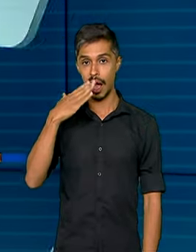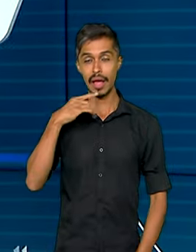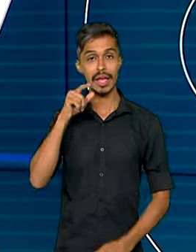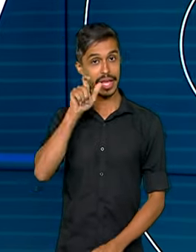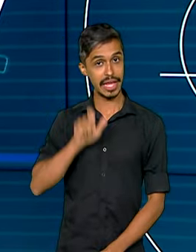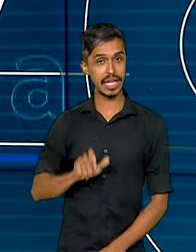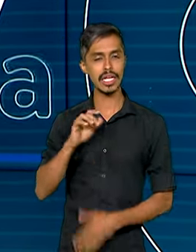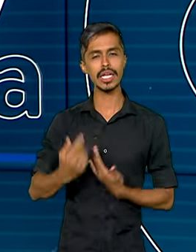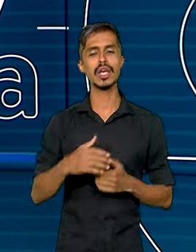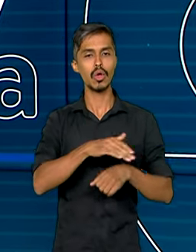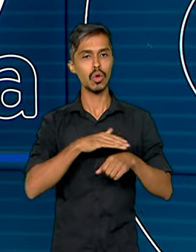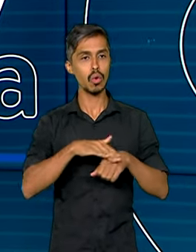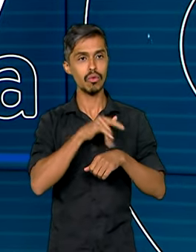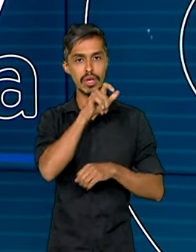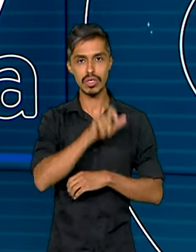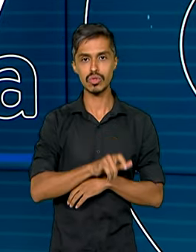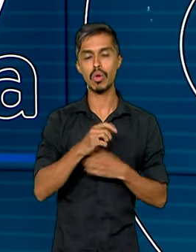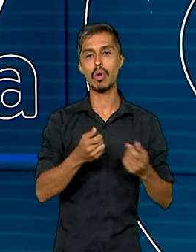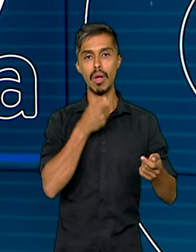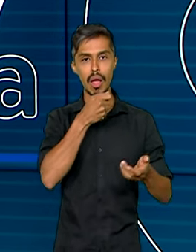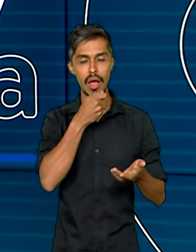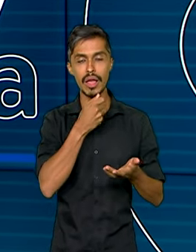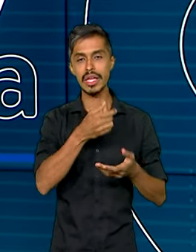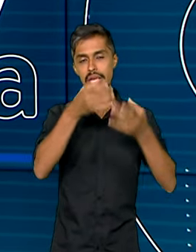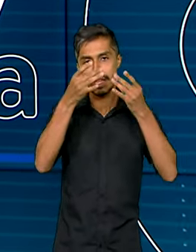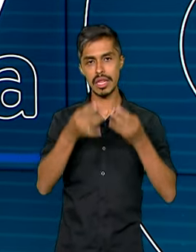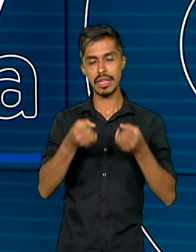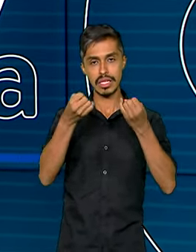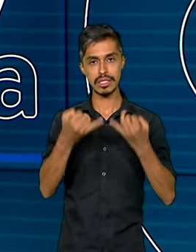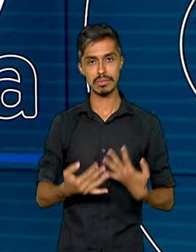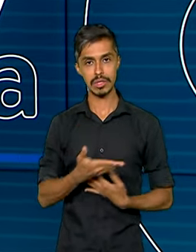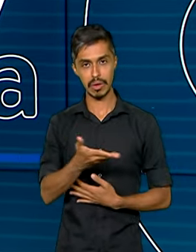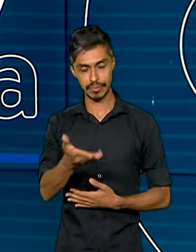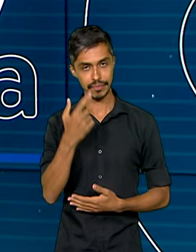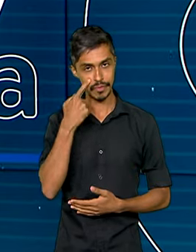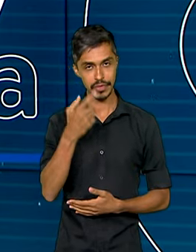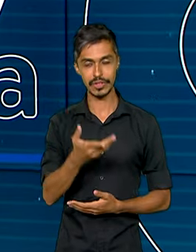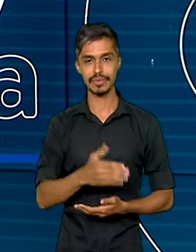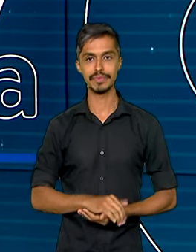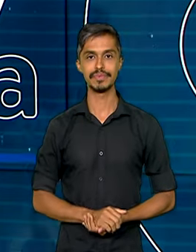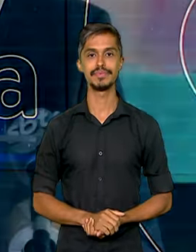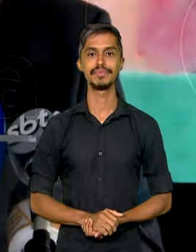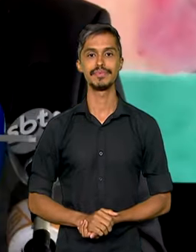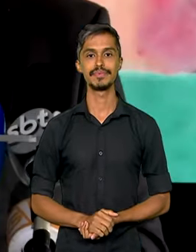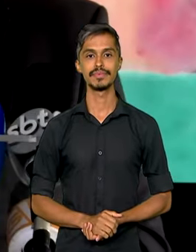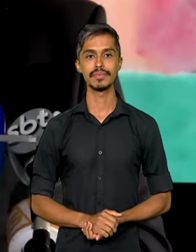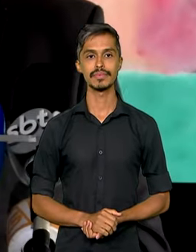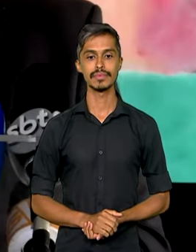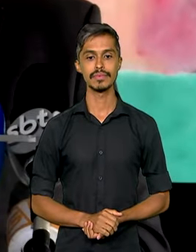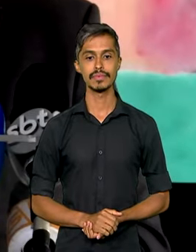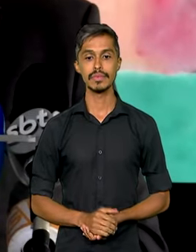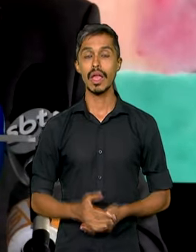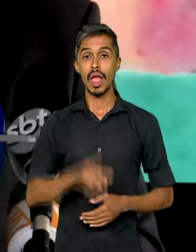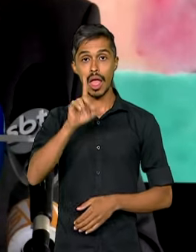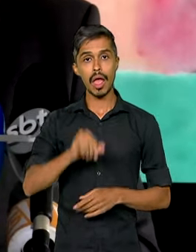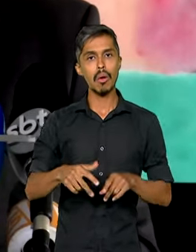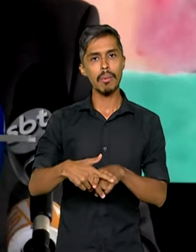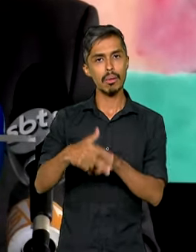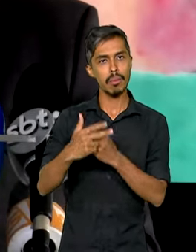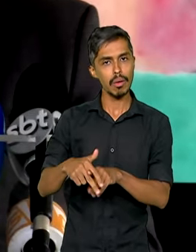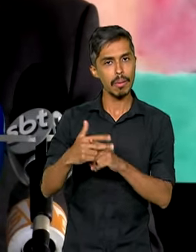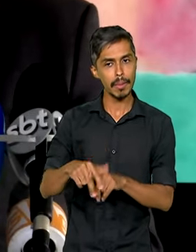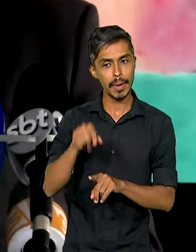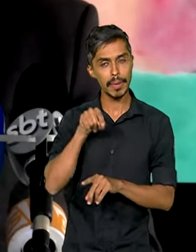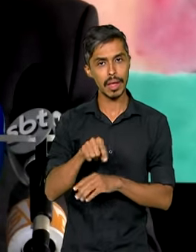conversou com a imprensa e deu detalhes sobre a nova ferramenta. Veja como foi. É uma ferramenta